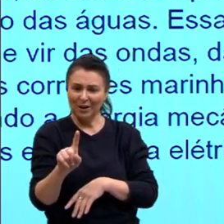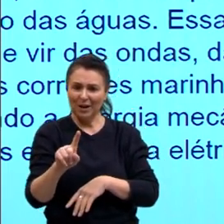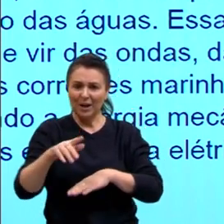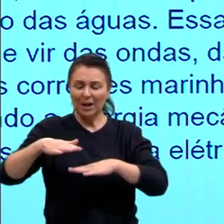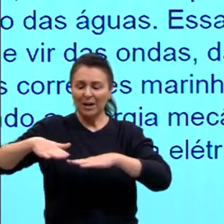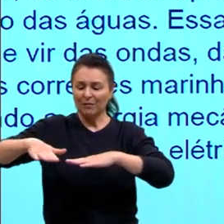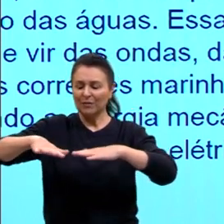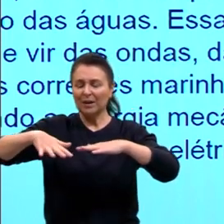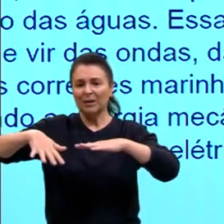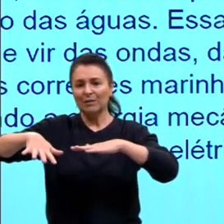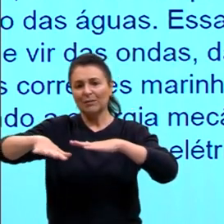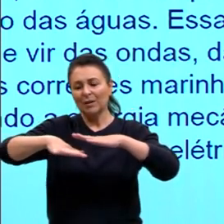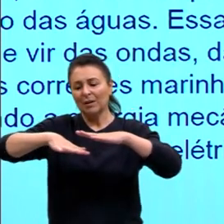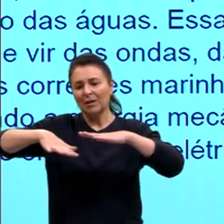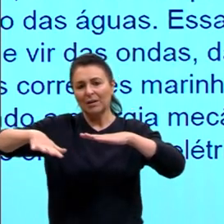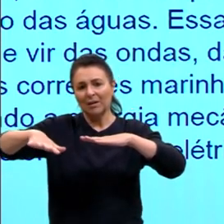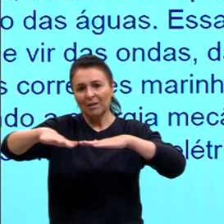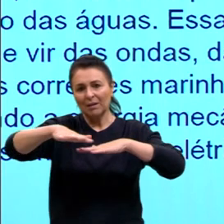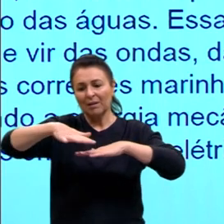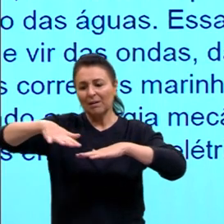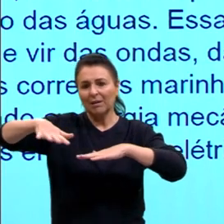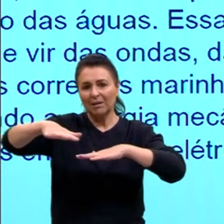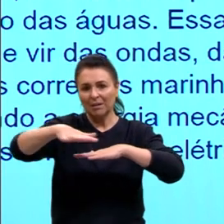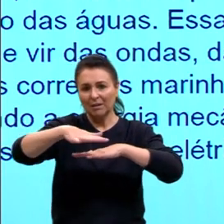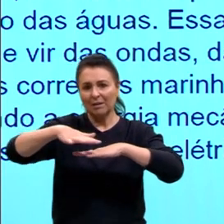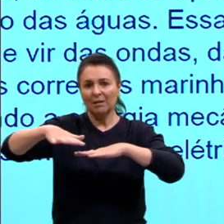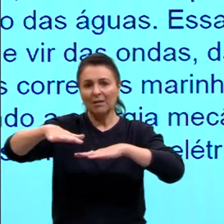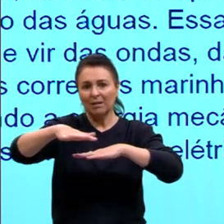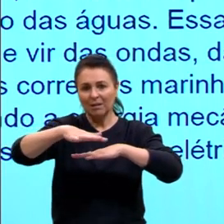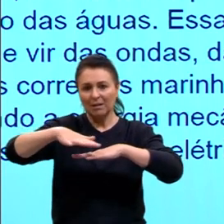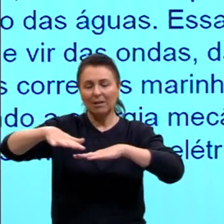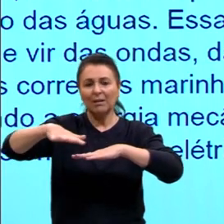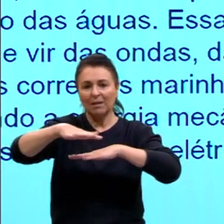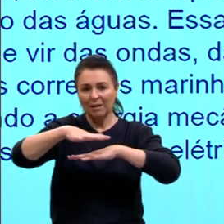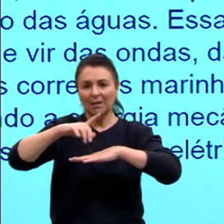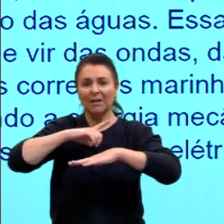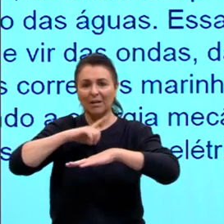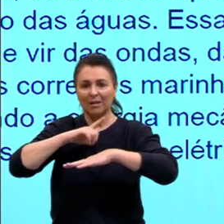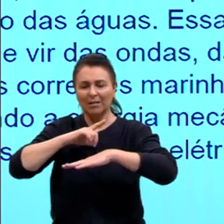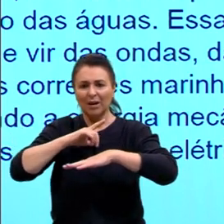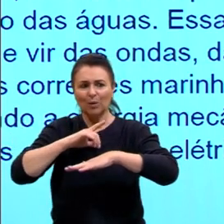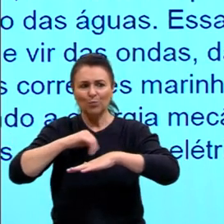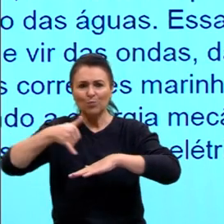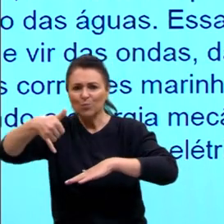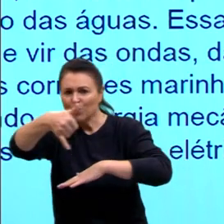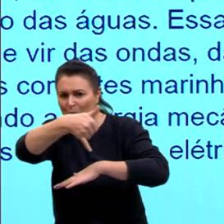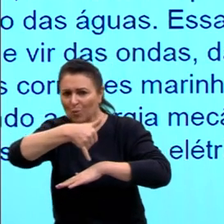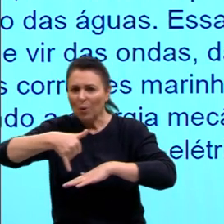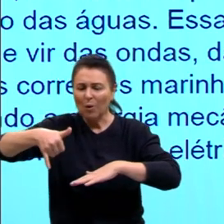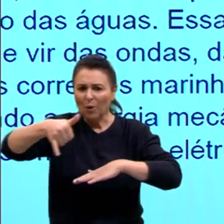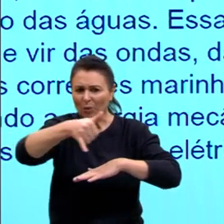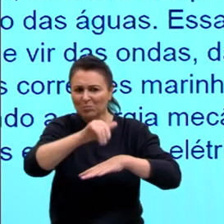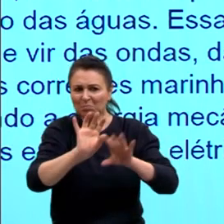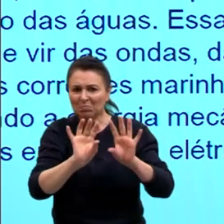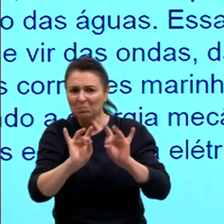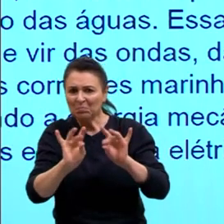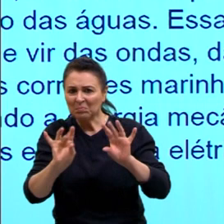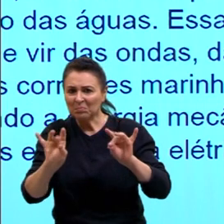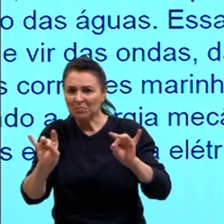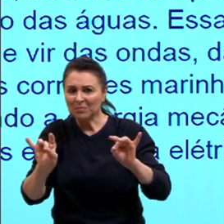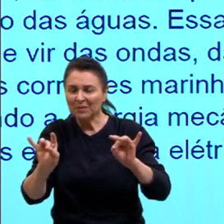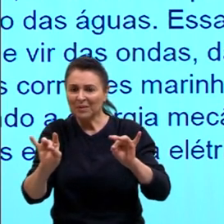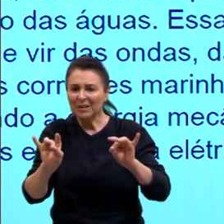ondas, e aí dentro dele tem um líquido. E esse líquido, esse óleo, quando ele, né, percorre a, esse